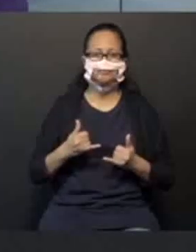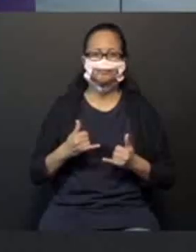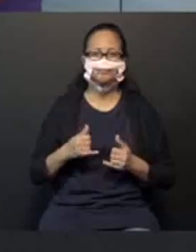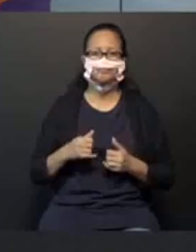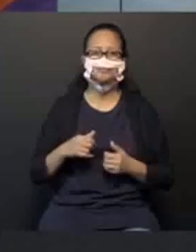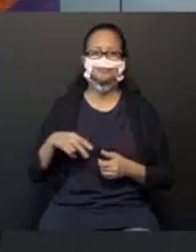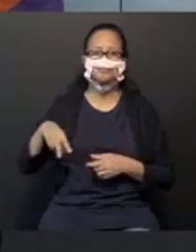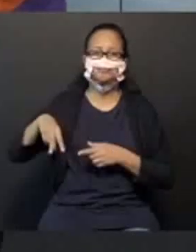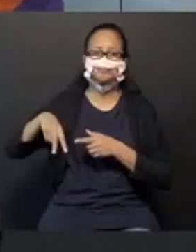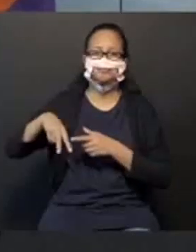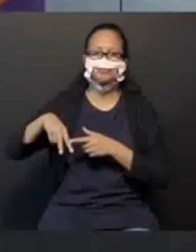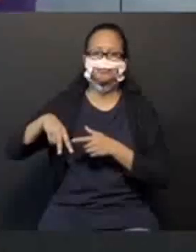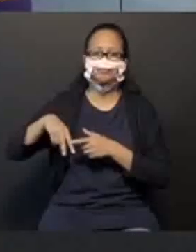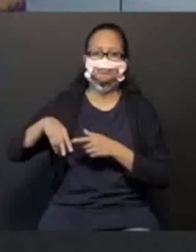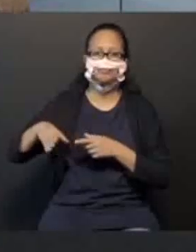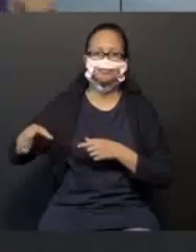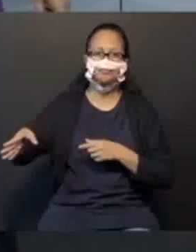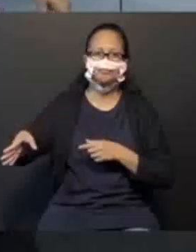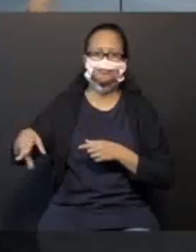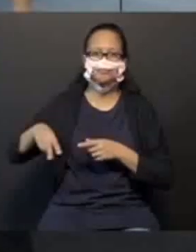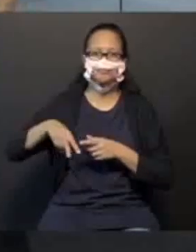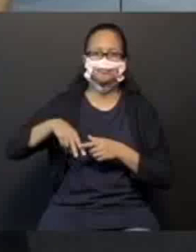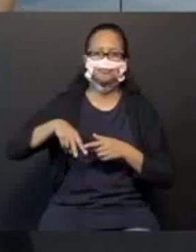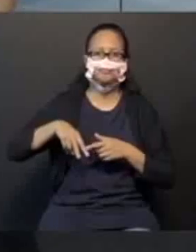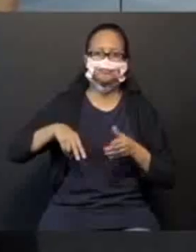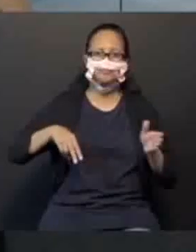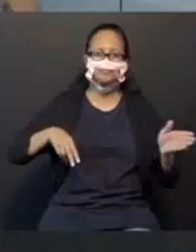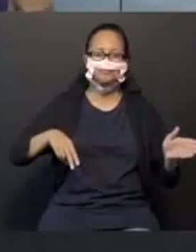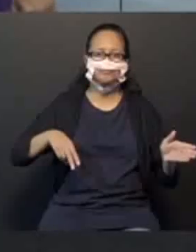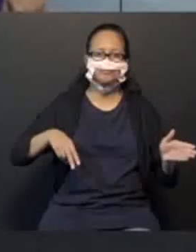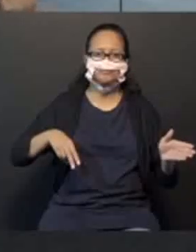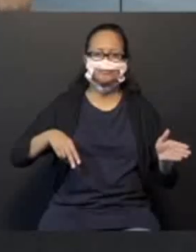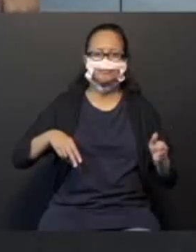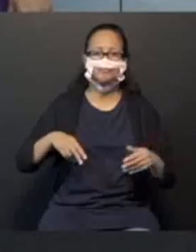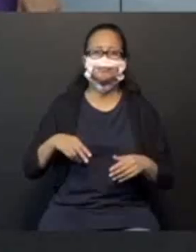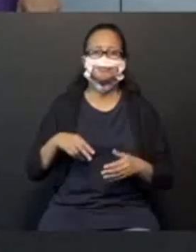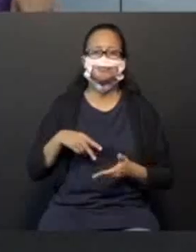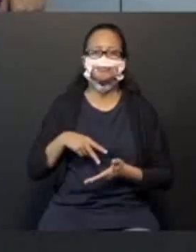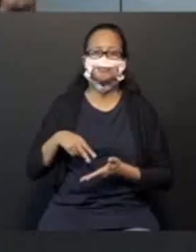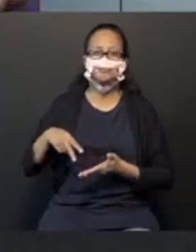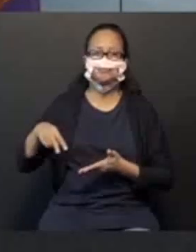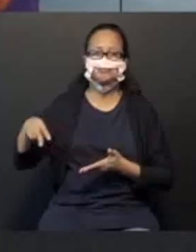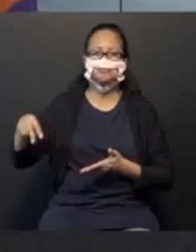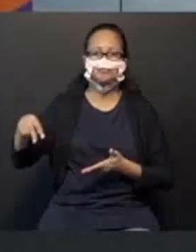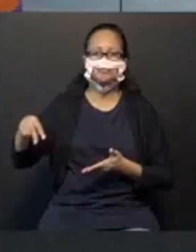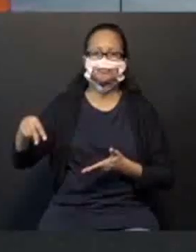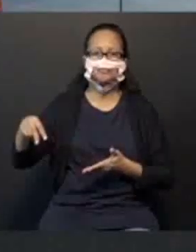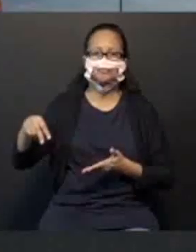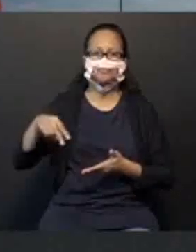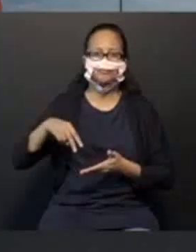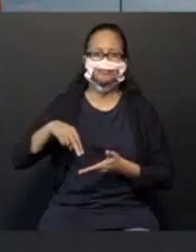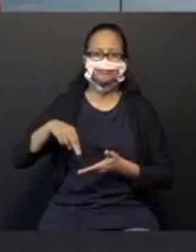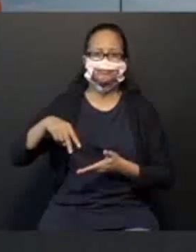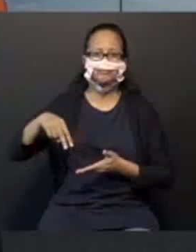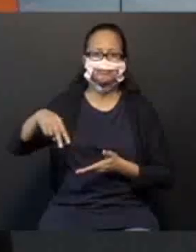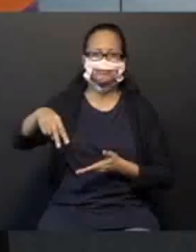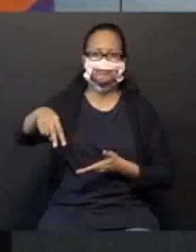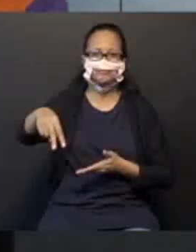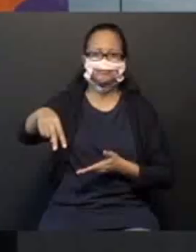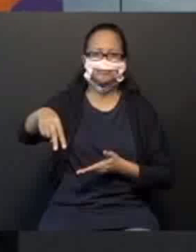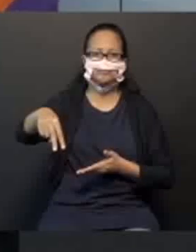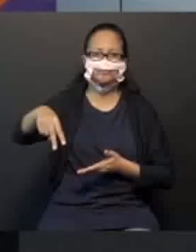Perna direita. Perna direita. esquerda. Vamos caminhar. Para frente.